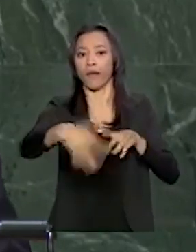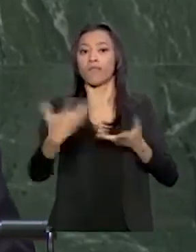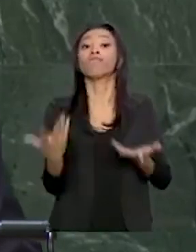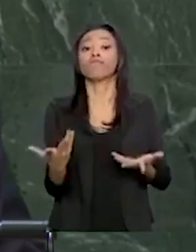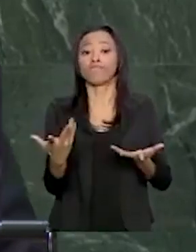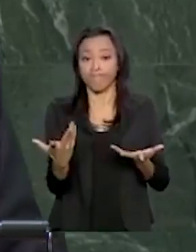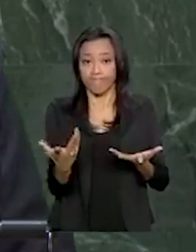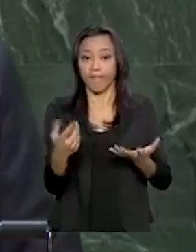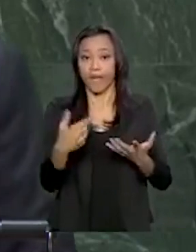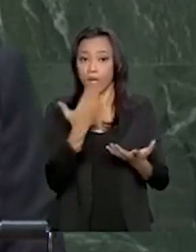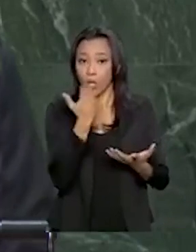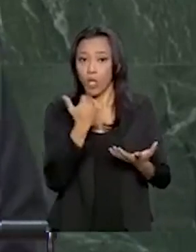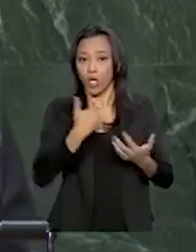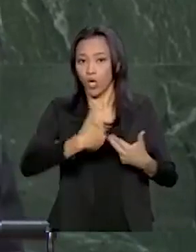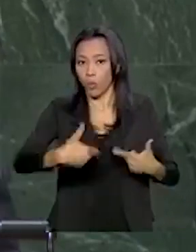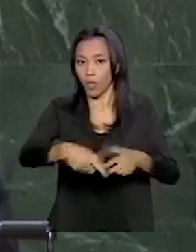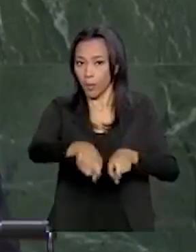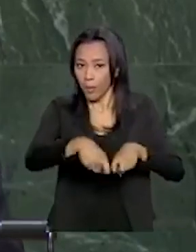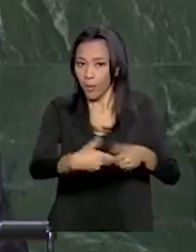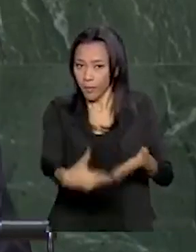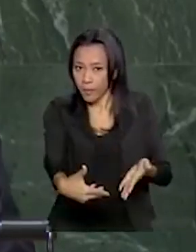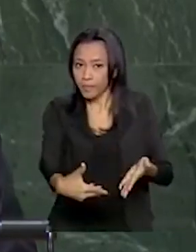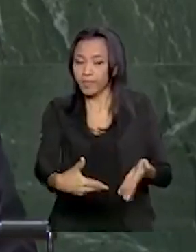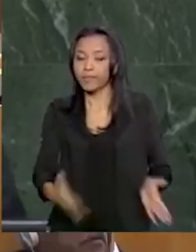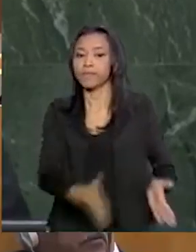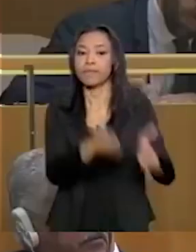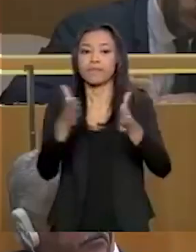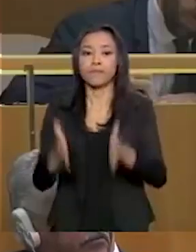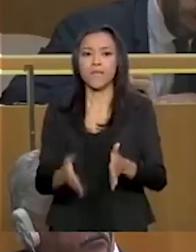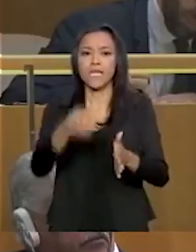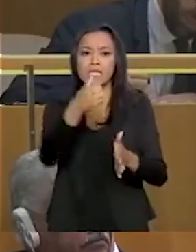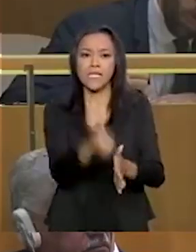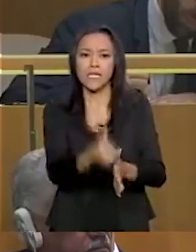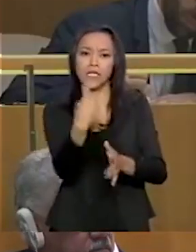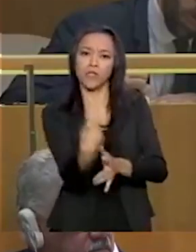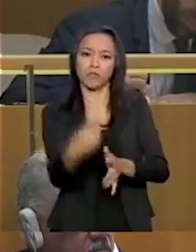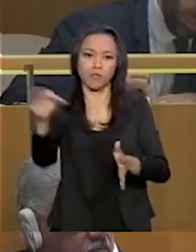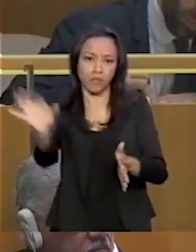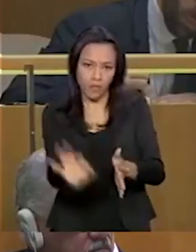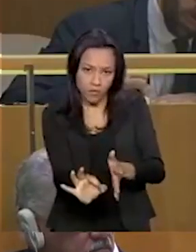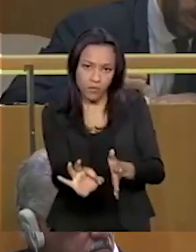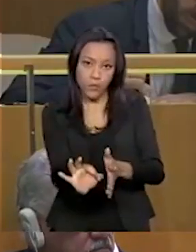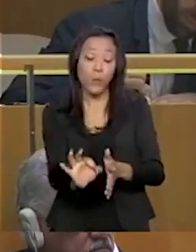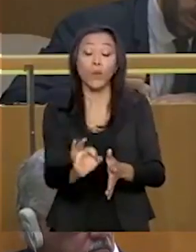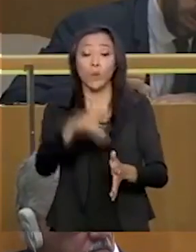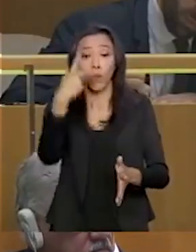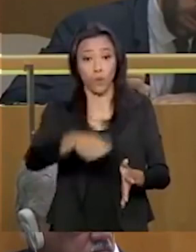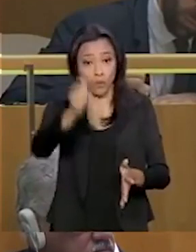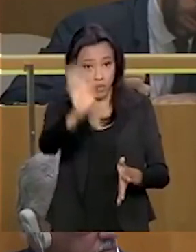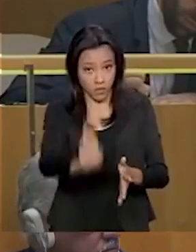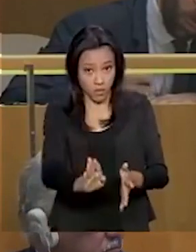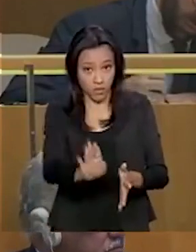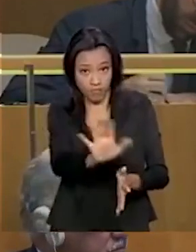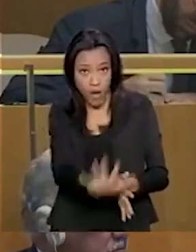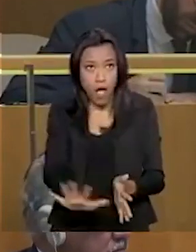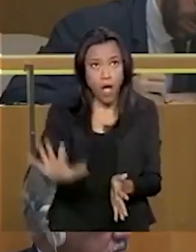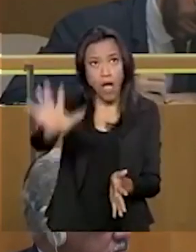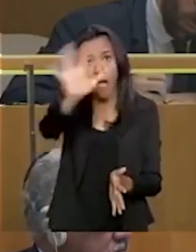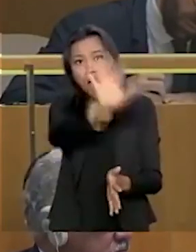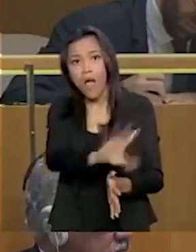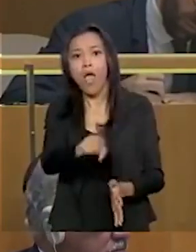produção de alimentos. 61% do nosso território é